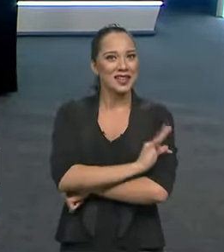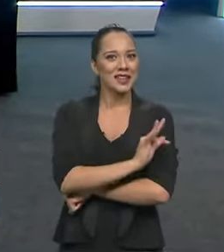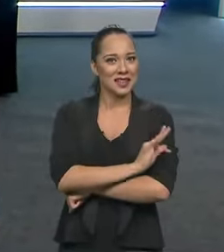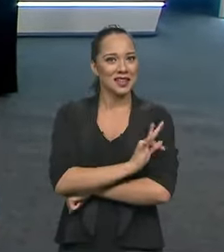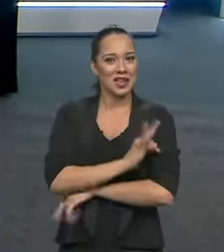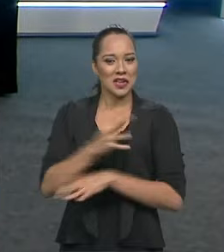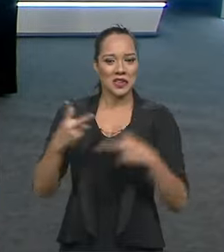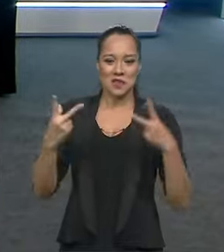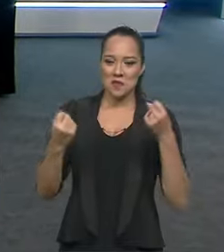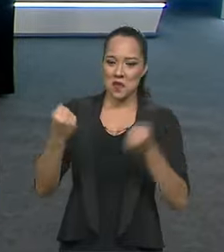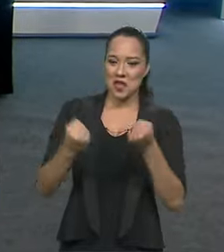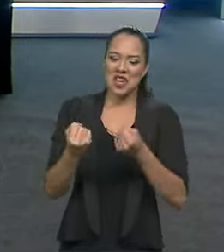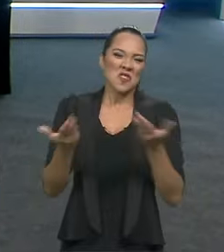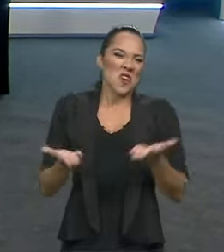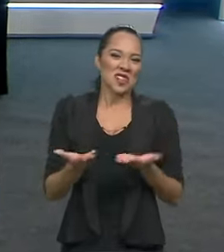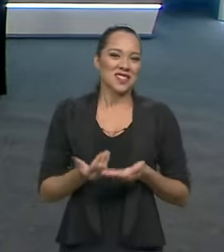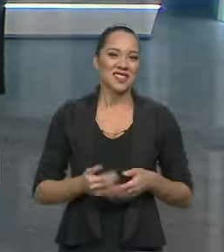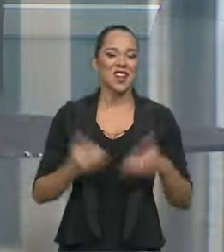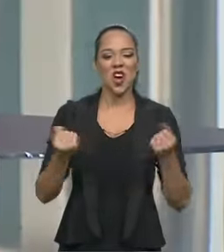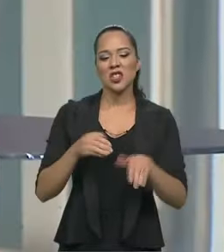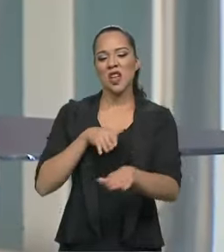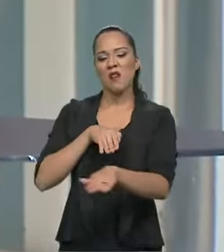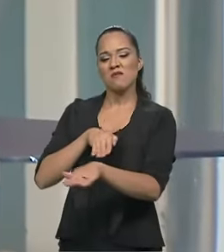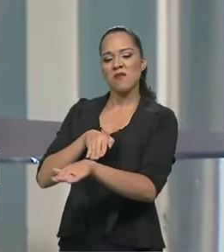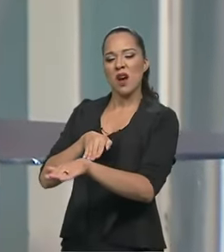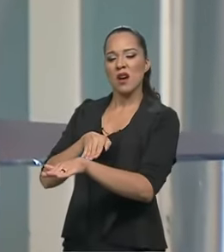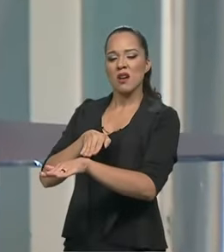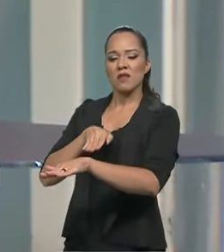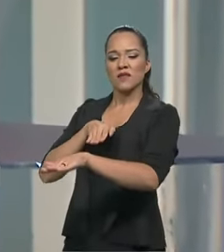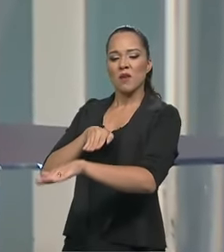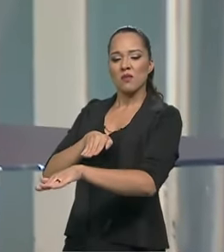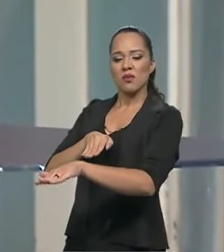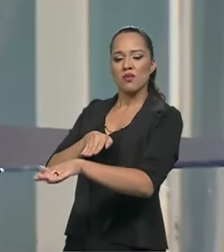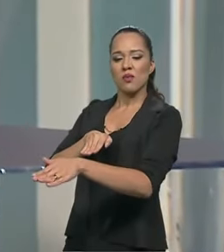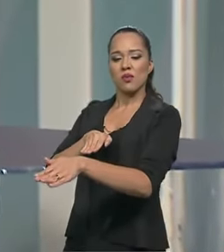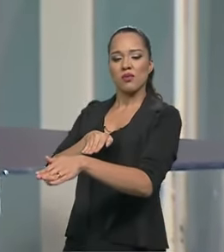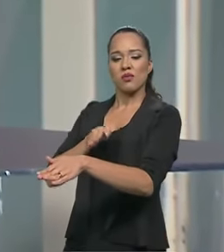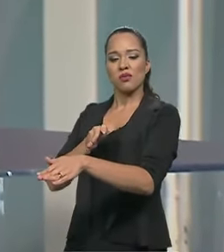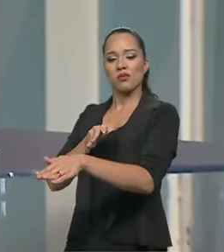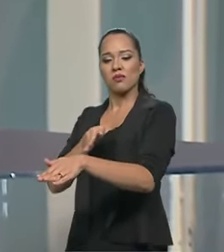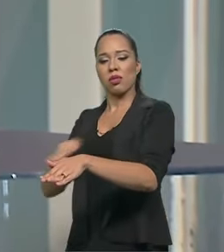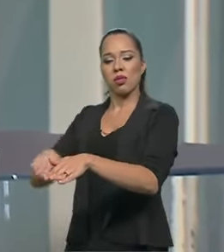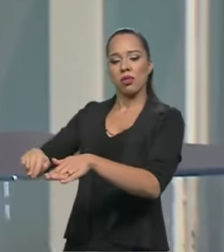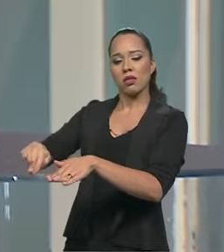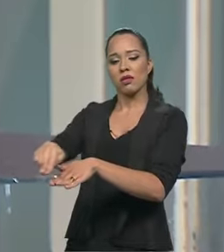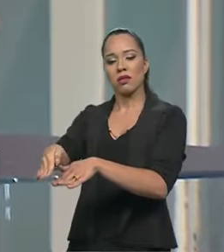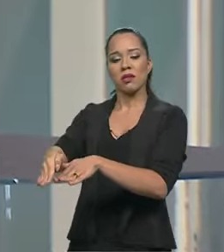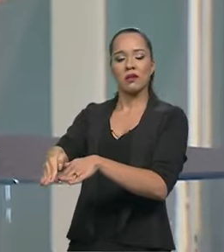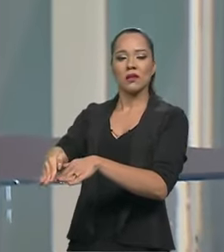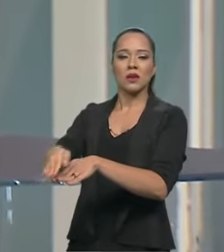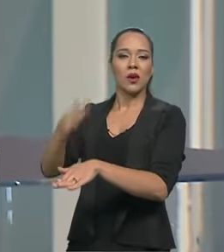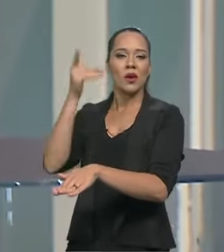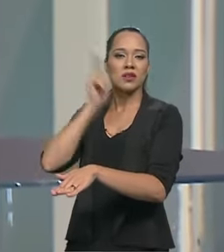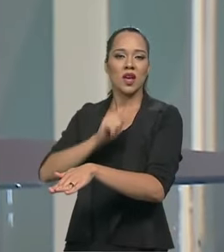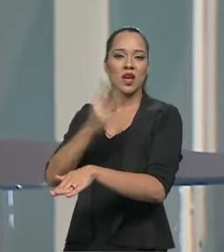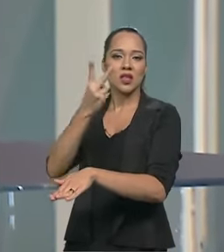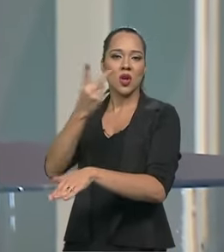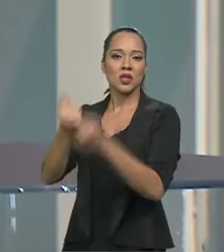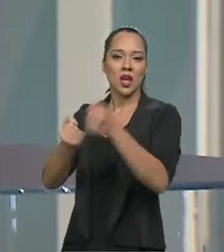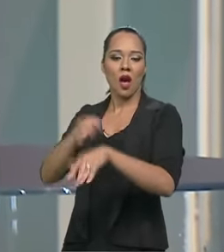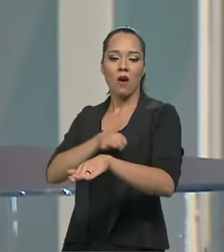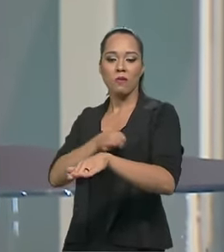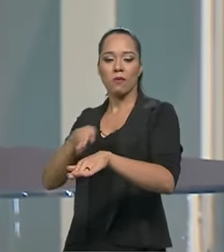de pilotagem do que hoje em dia. Hoje em dia você traz a asa, você tem a asa em algum segundo fecha, passa a 20, 30, passa até dois carros